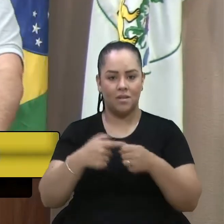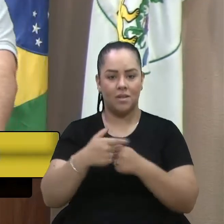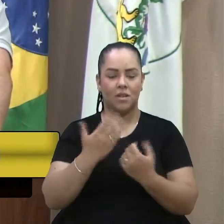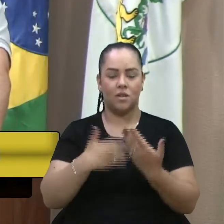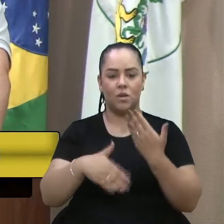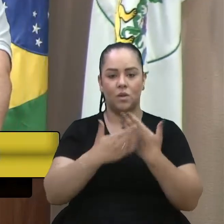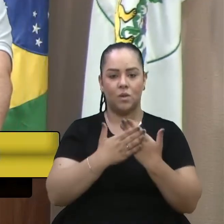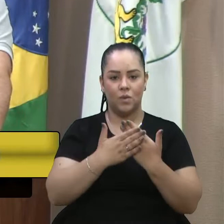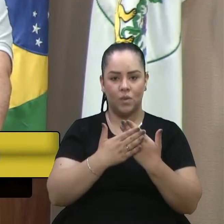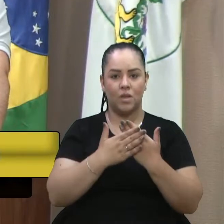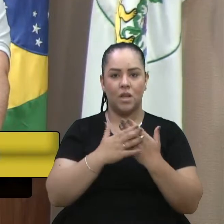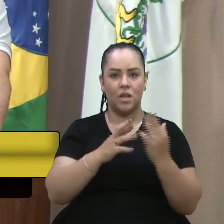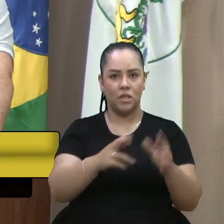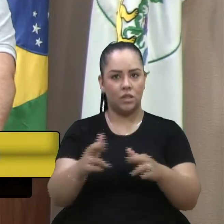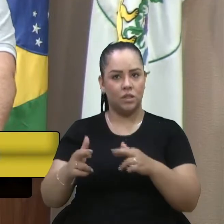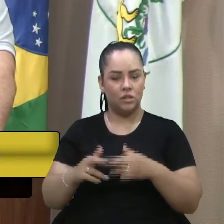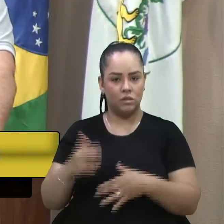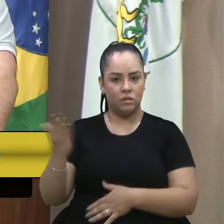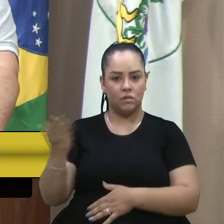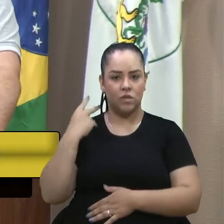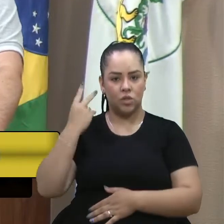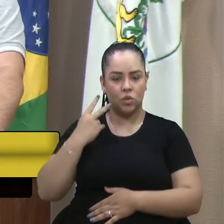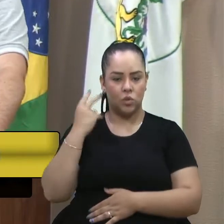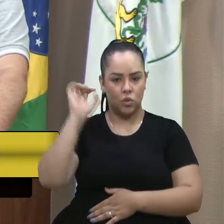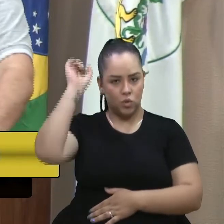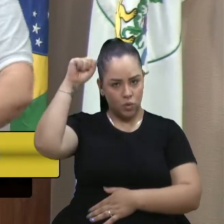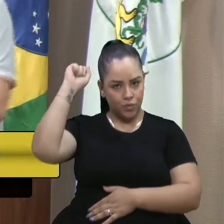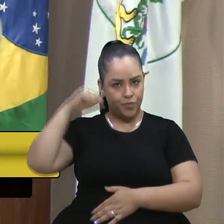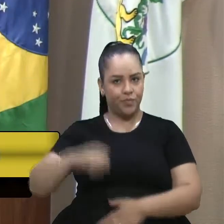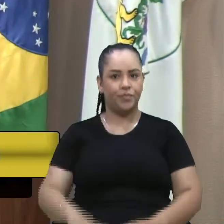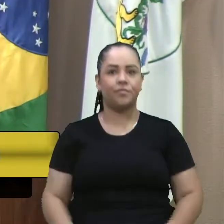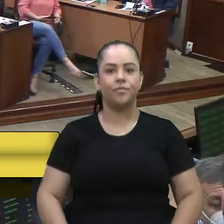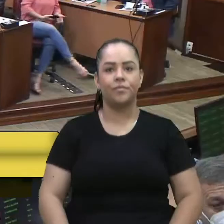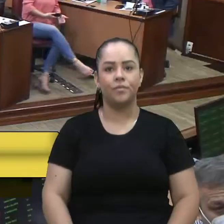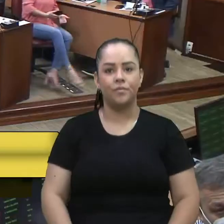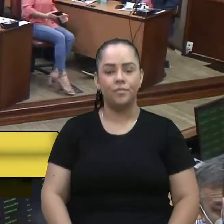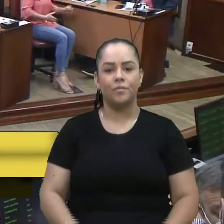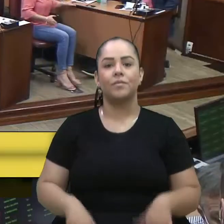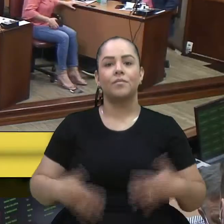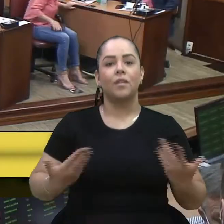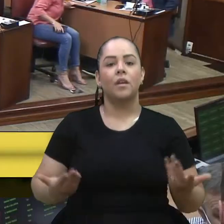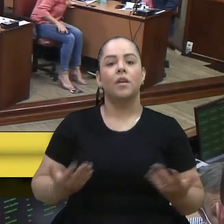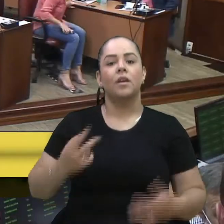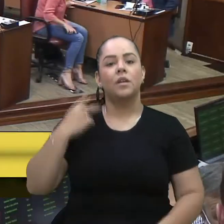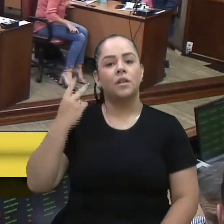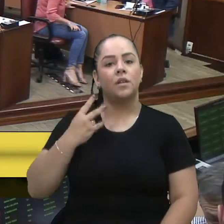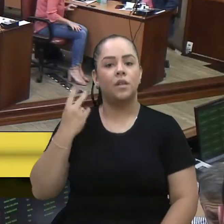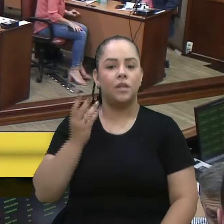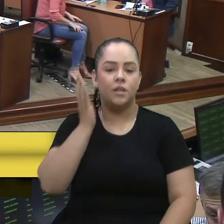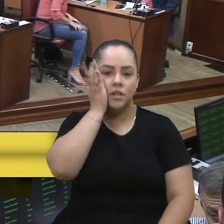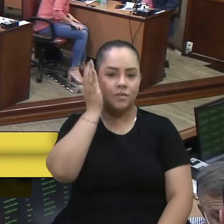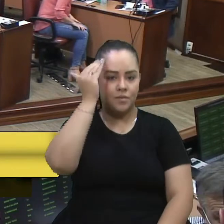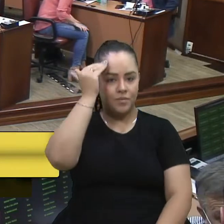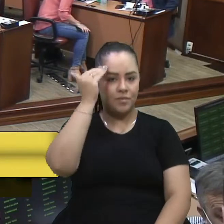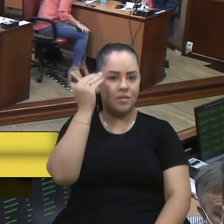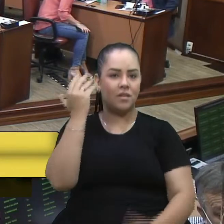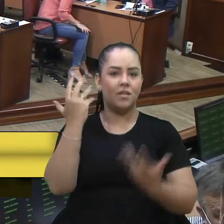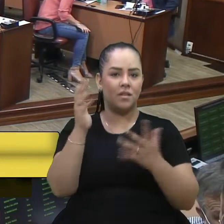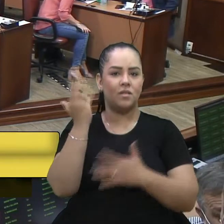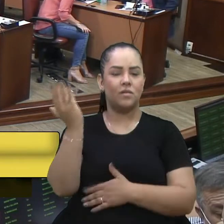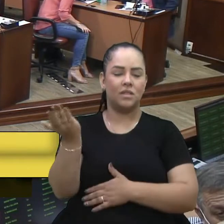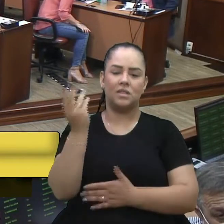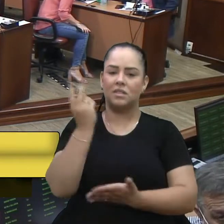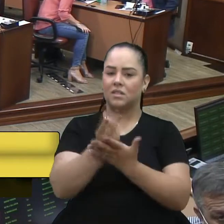a nossa região. Vereador, vereador Xuxa, a parte. Vereador Felipe, eu só quero te parabenizar, você está sempre